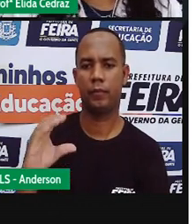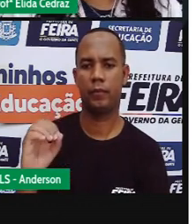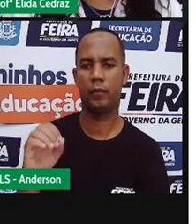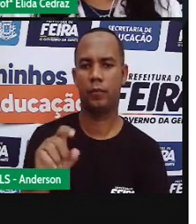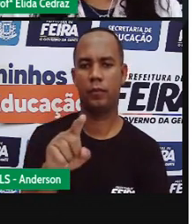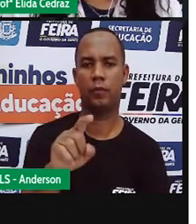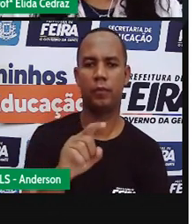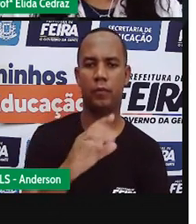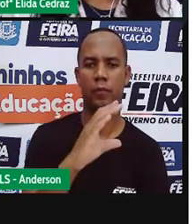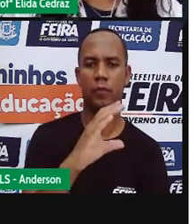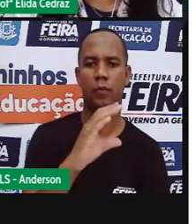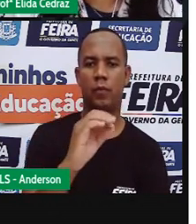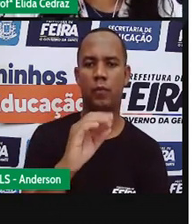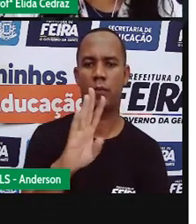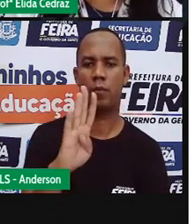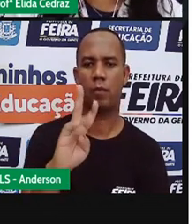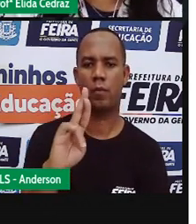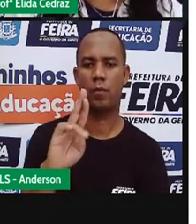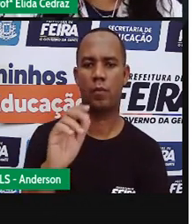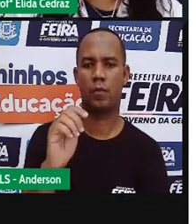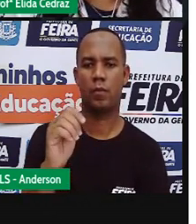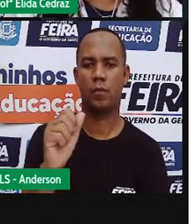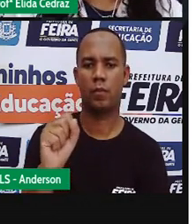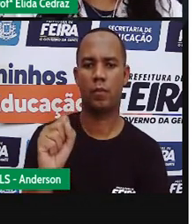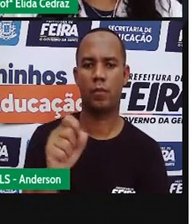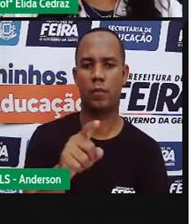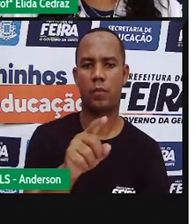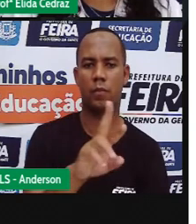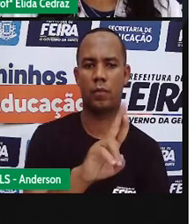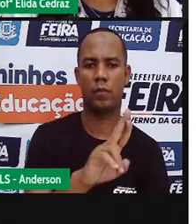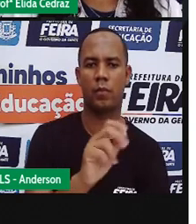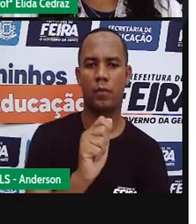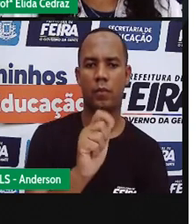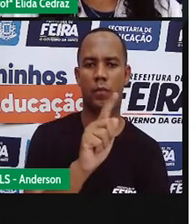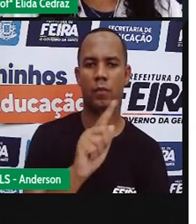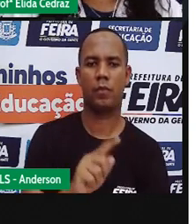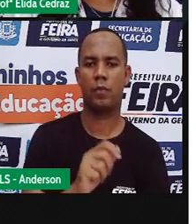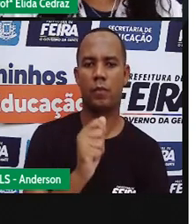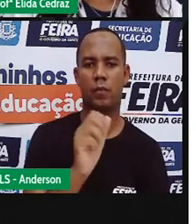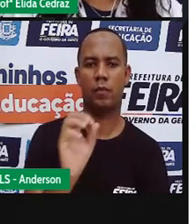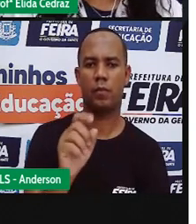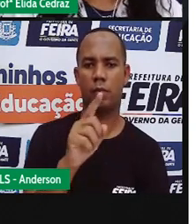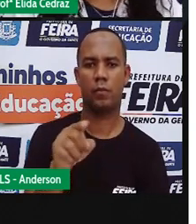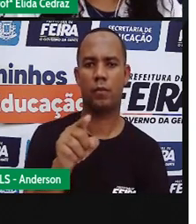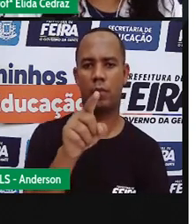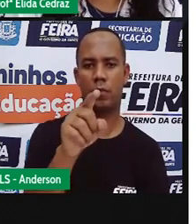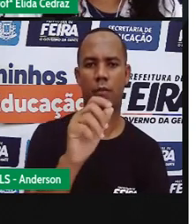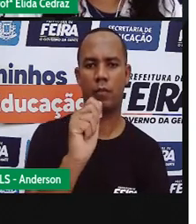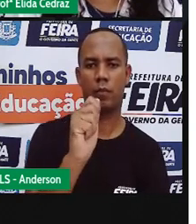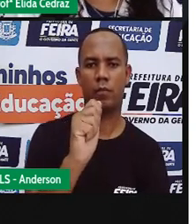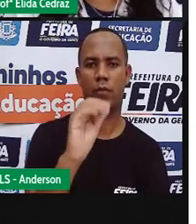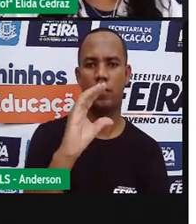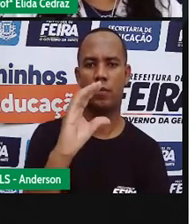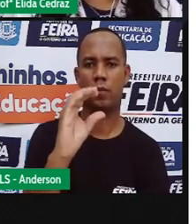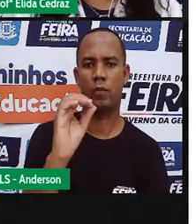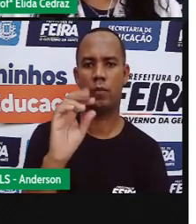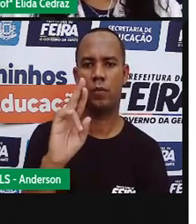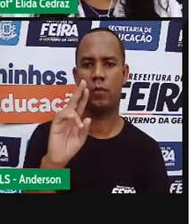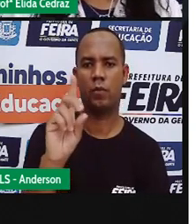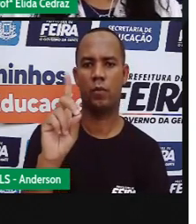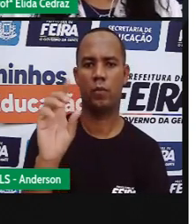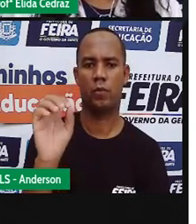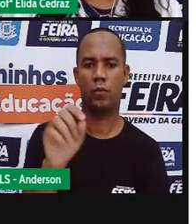cobra, razão, acordo, piorar,